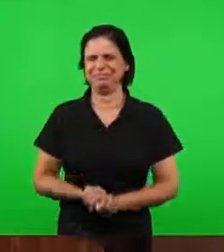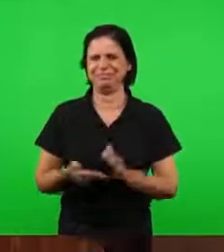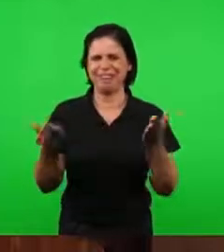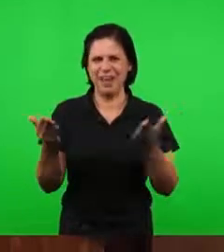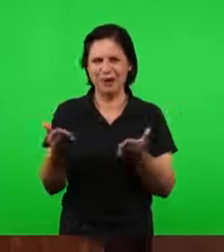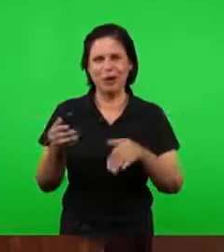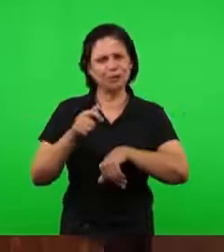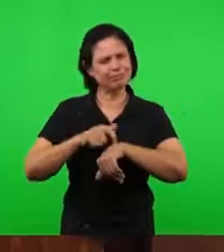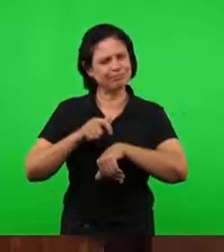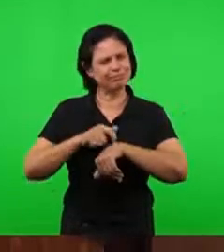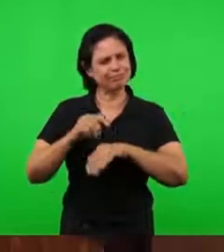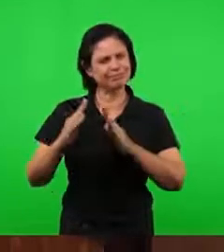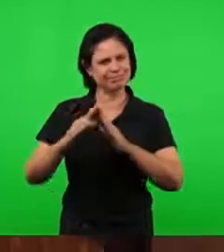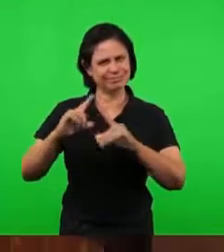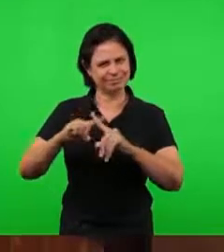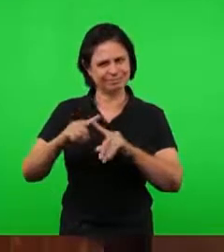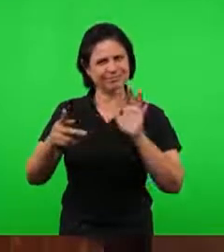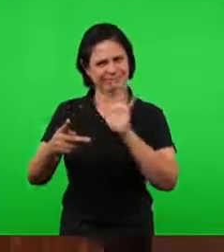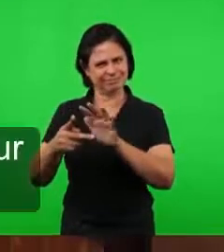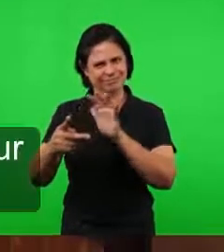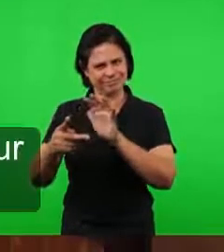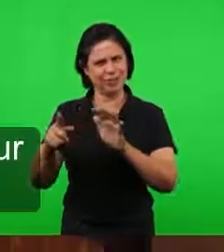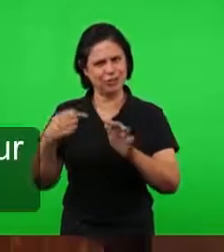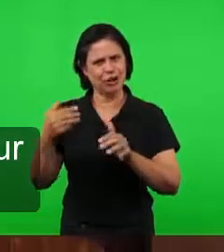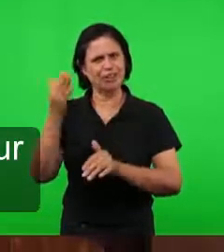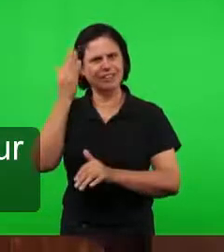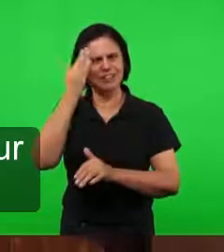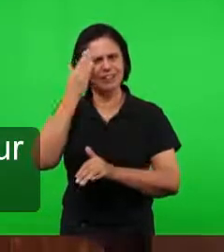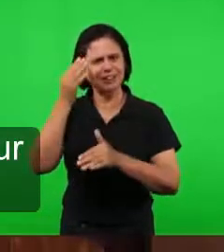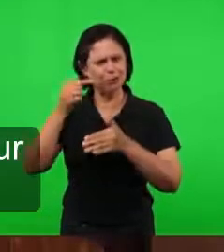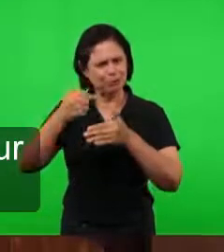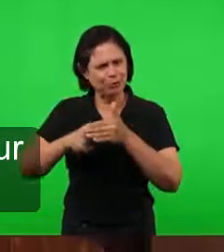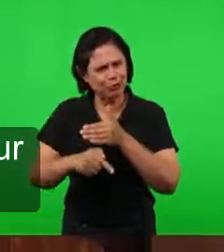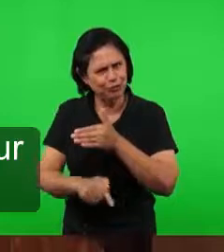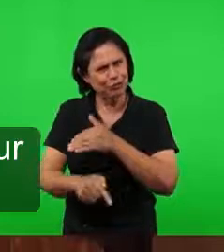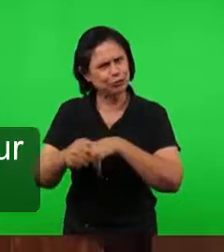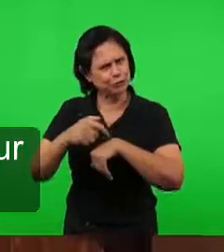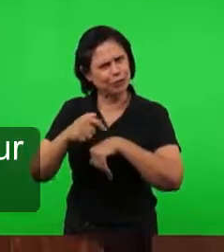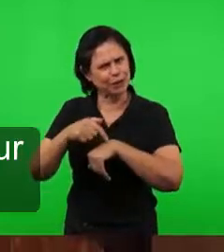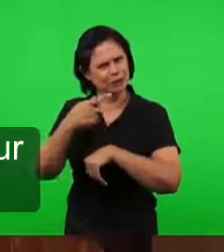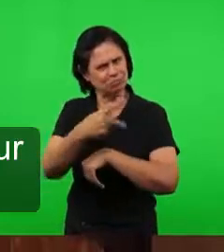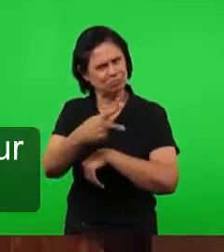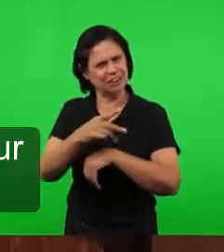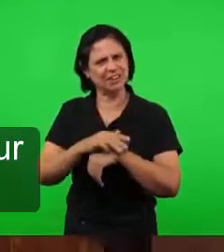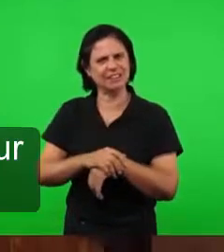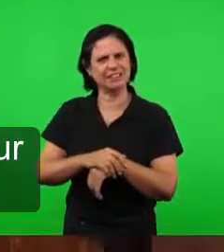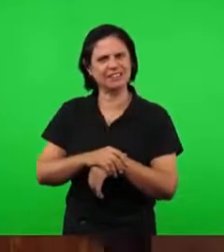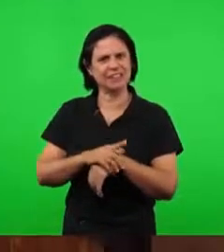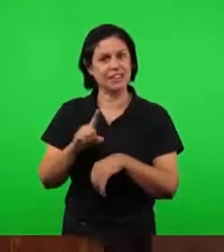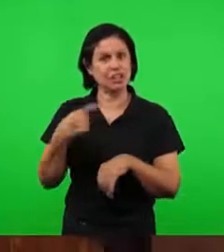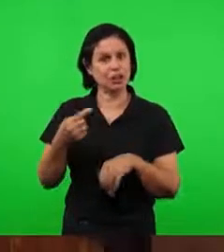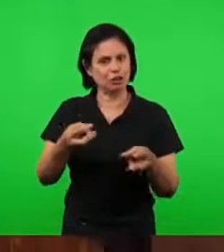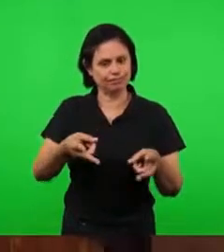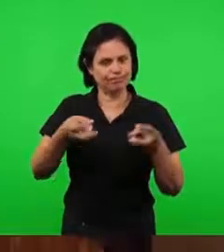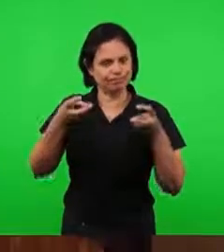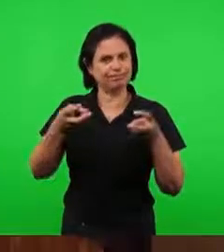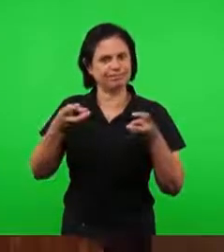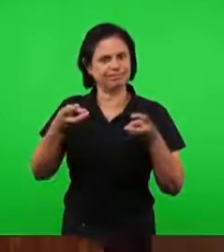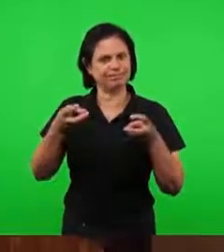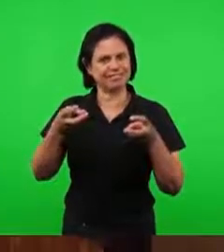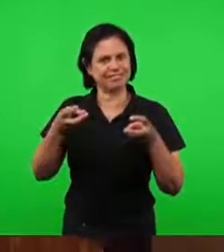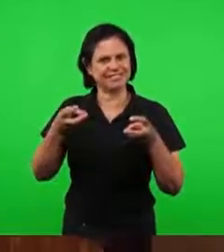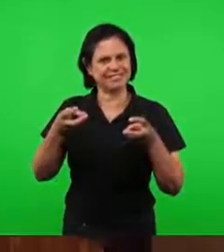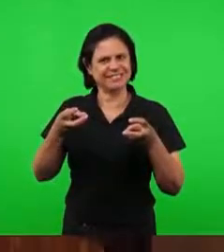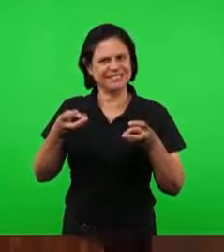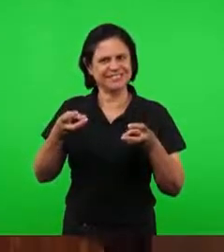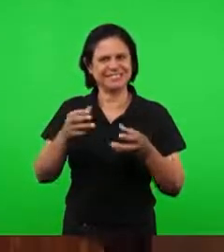o que é a profundidade da revelação do Senhor nesse período e para tirar proveito para as nossas vidas. Então, vamos agora